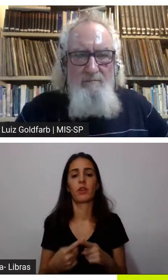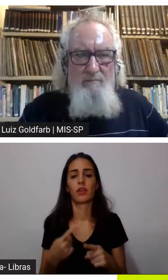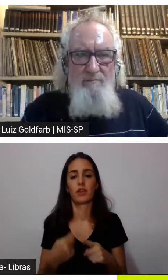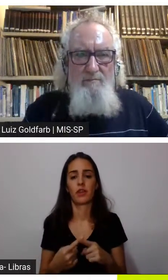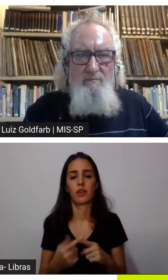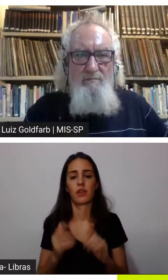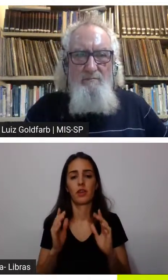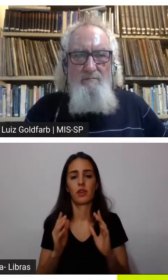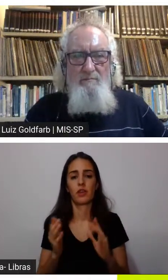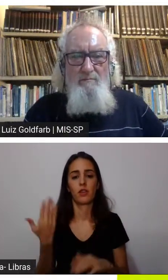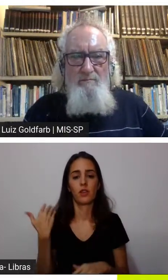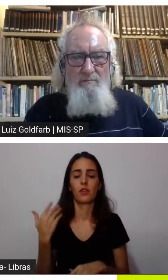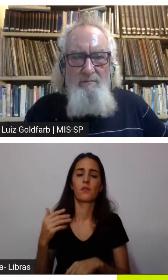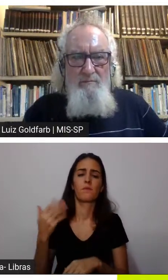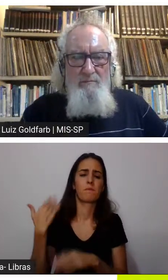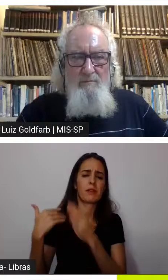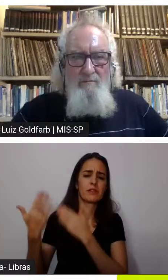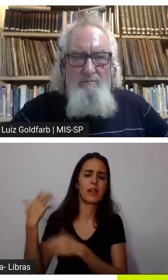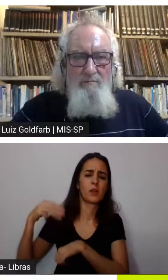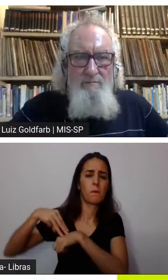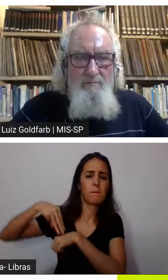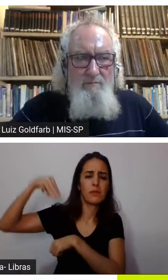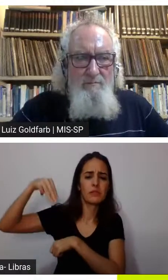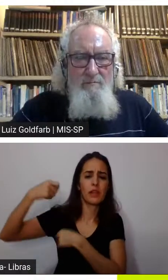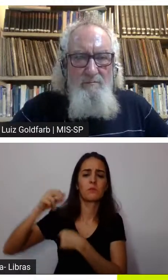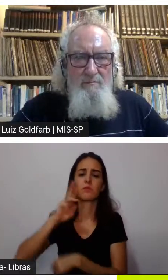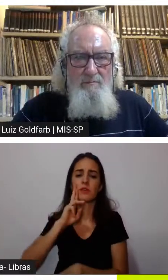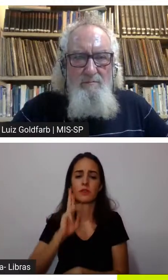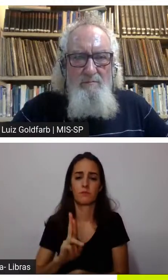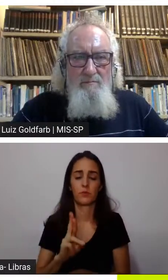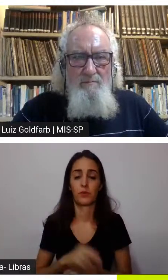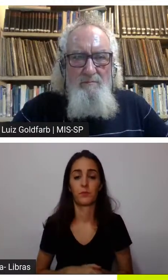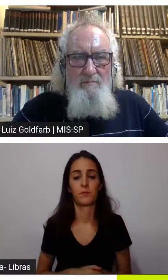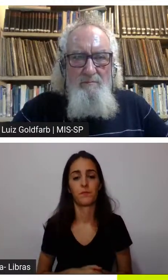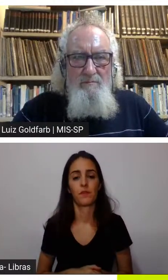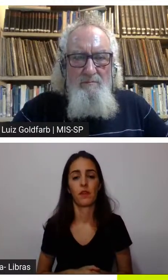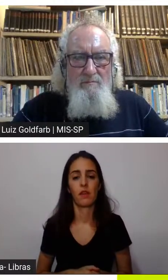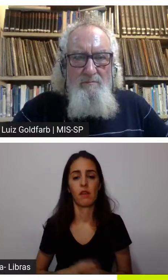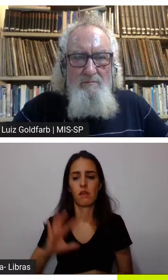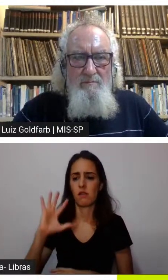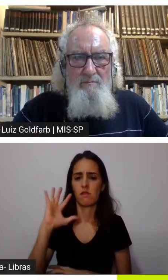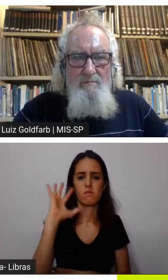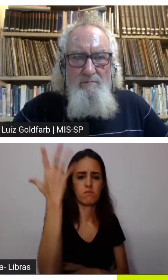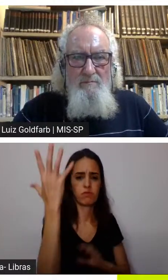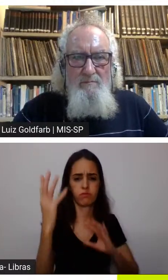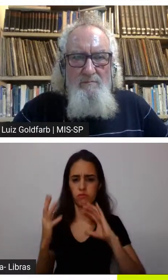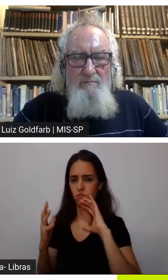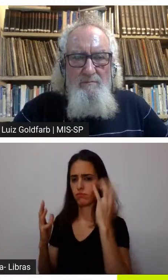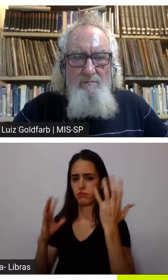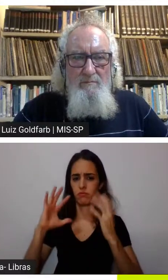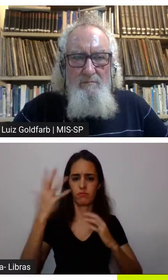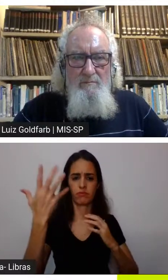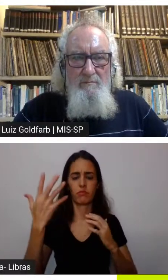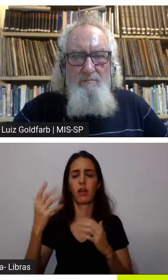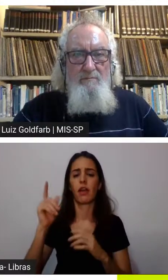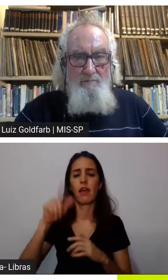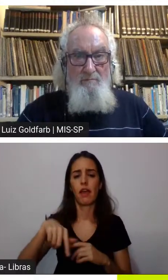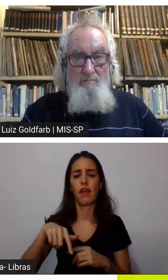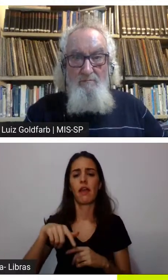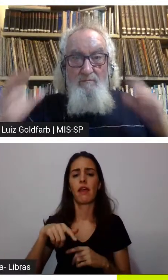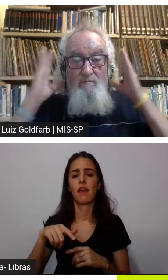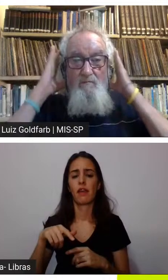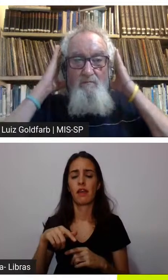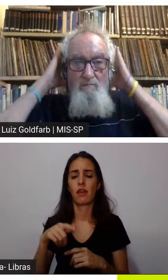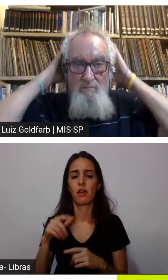ou menos no final do meu mestrado a pergunta era as mudanças climáticas são uma ameaça à democracia? uma bela